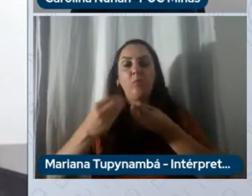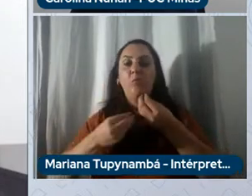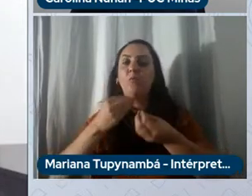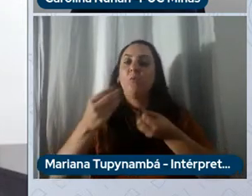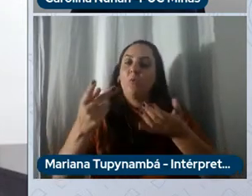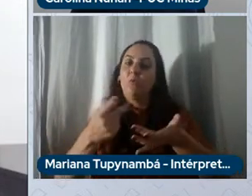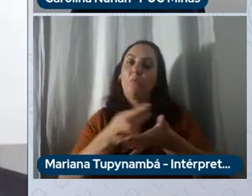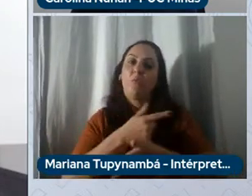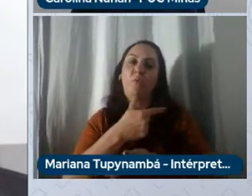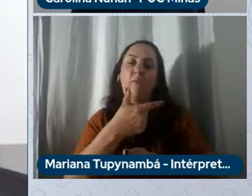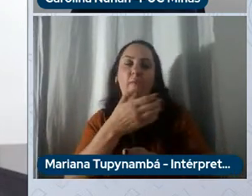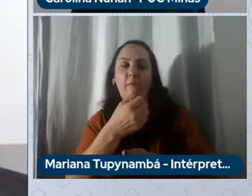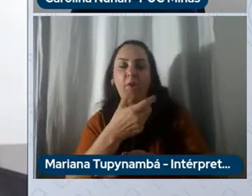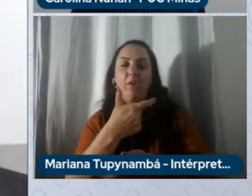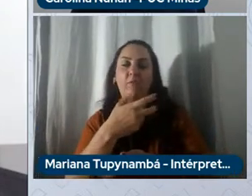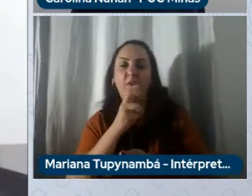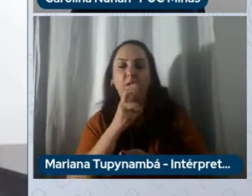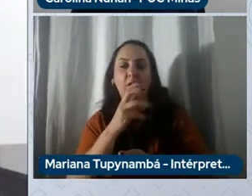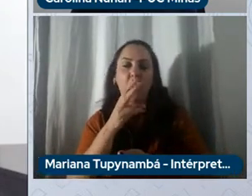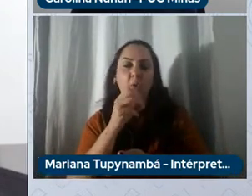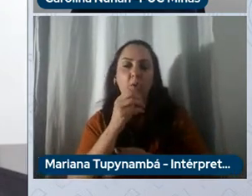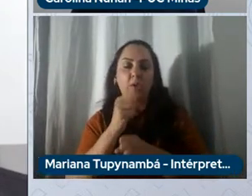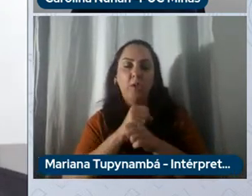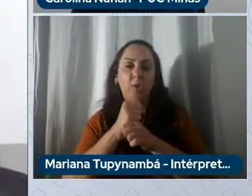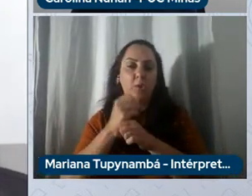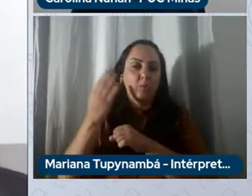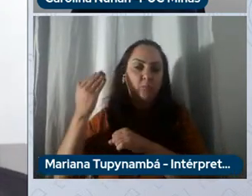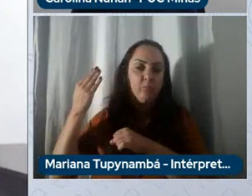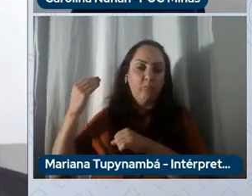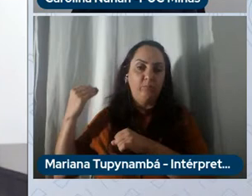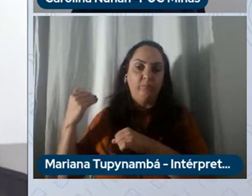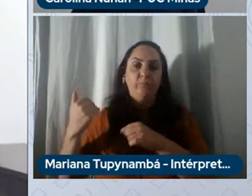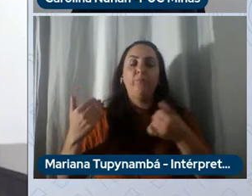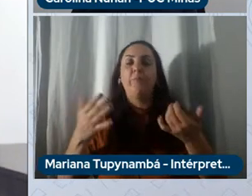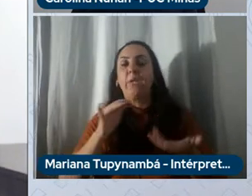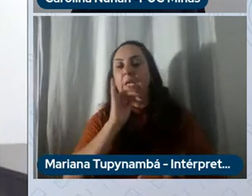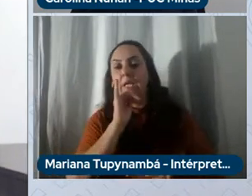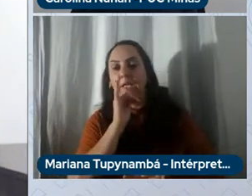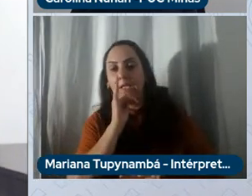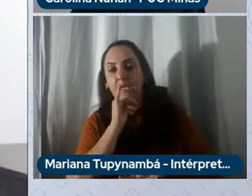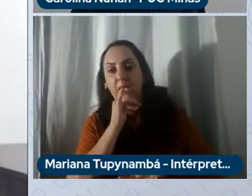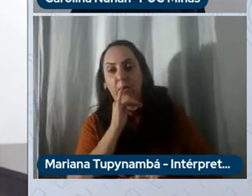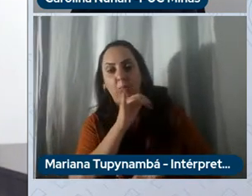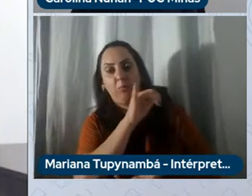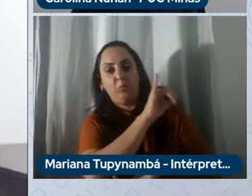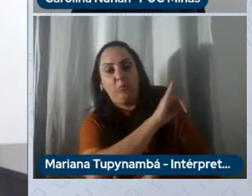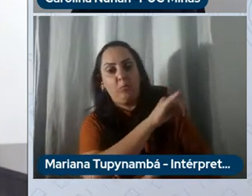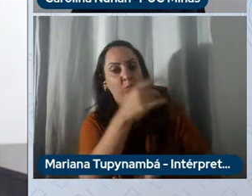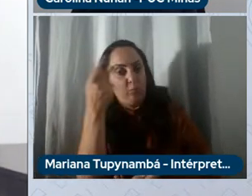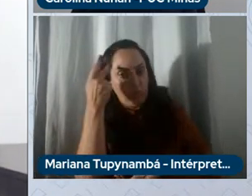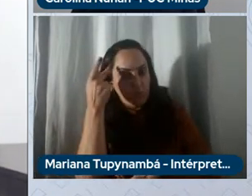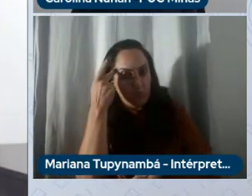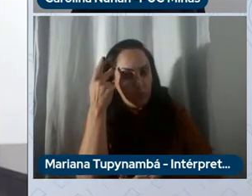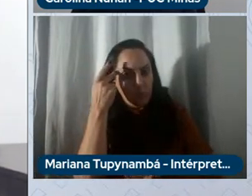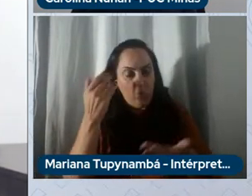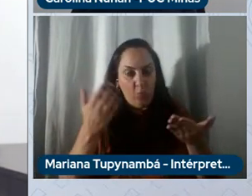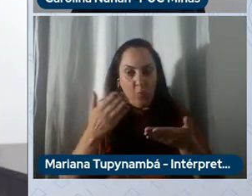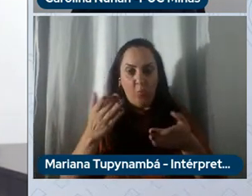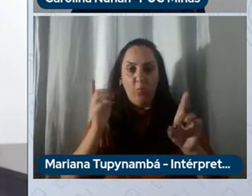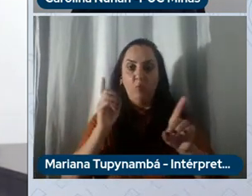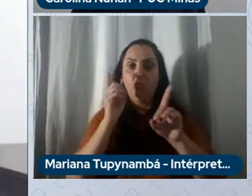25 30 anos atrás eu estou em São Paulo por exemplo hoje encontramos um parceiro que nos falou de